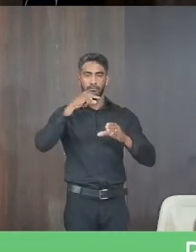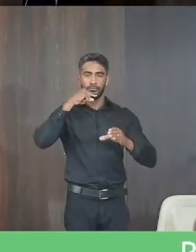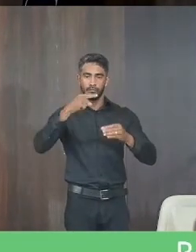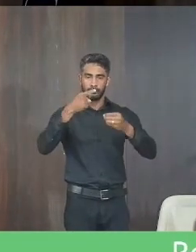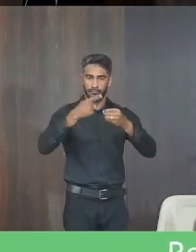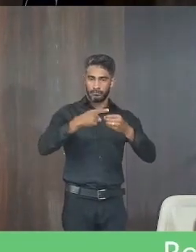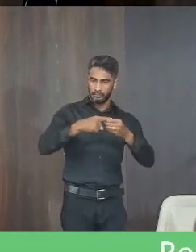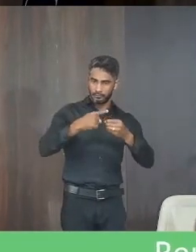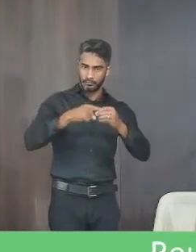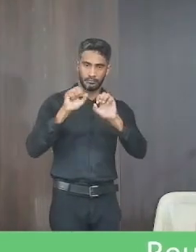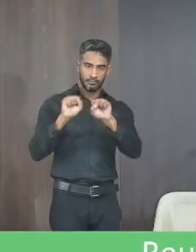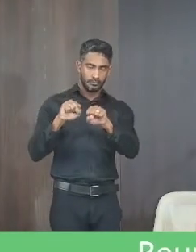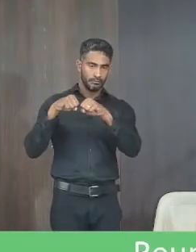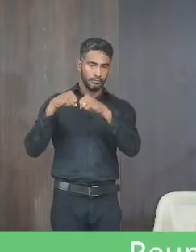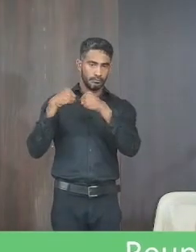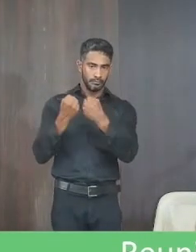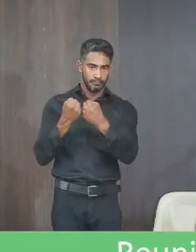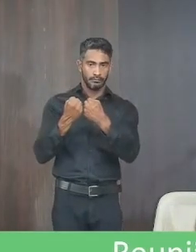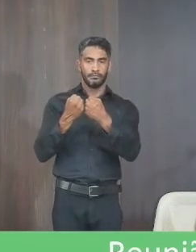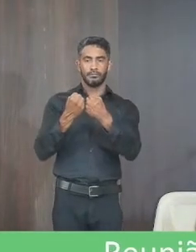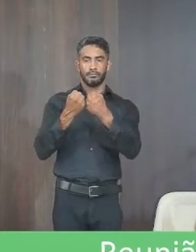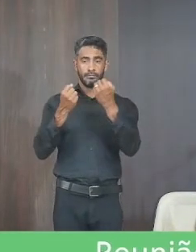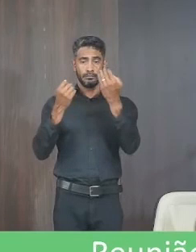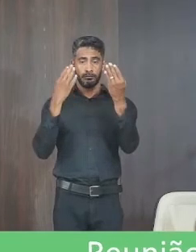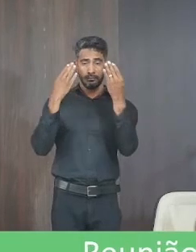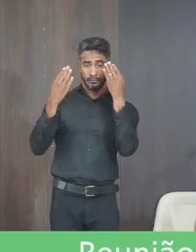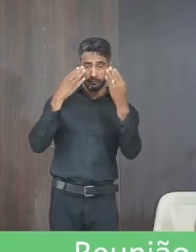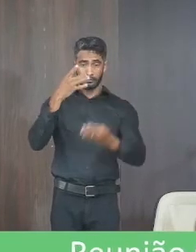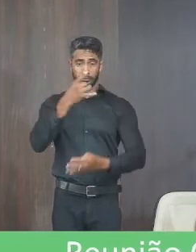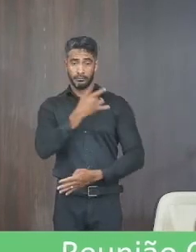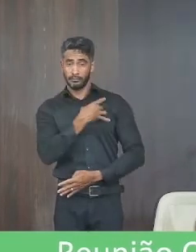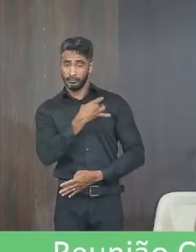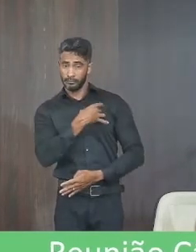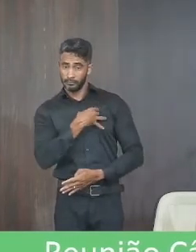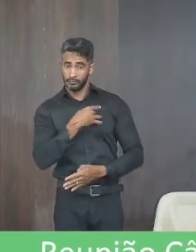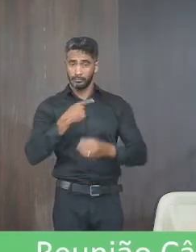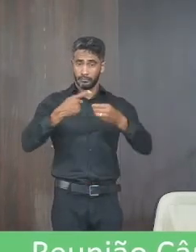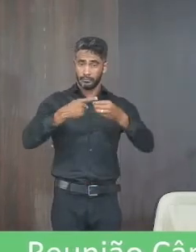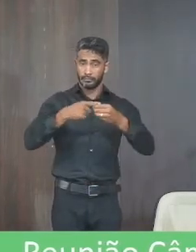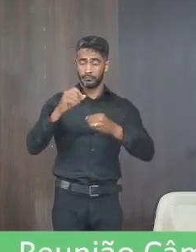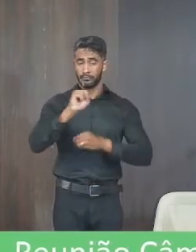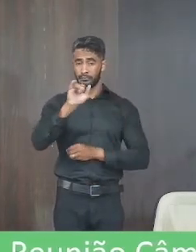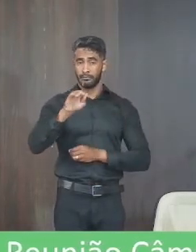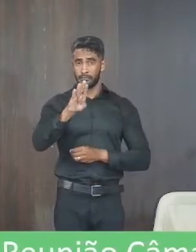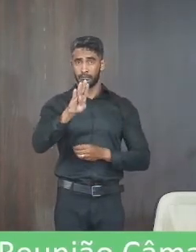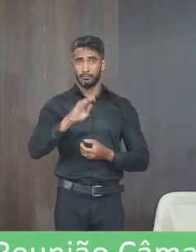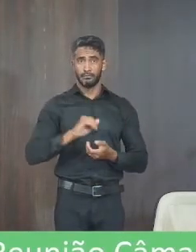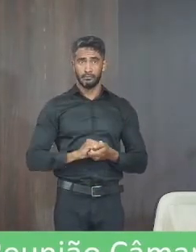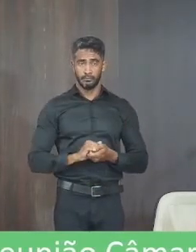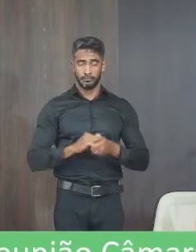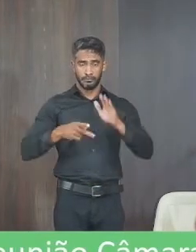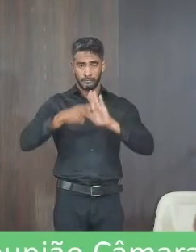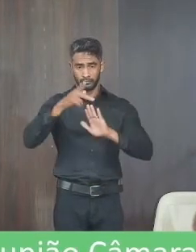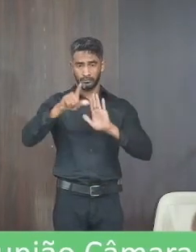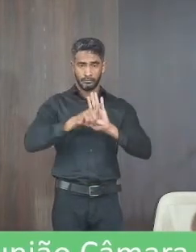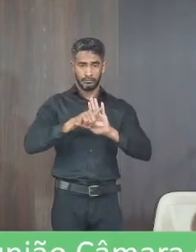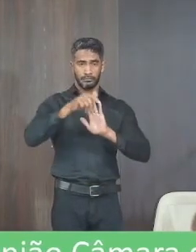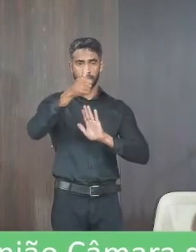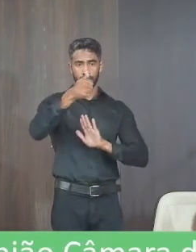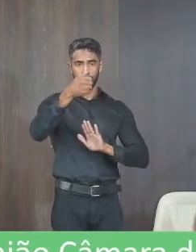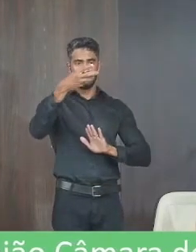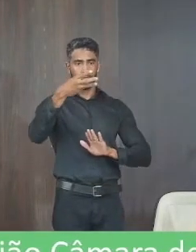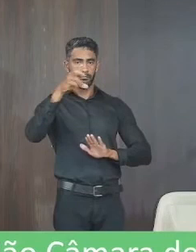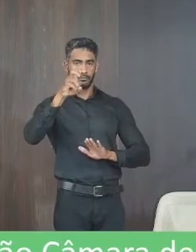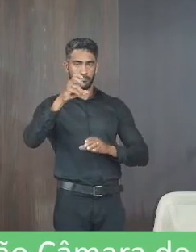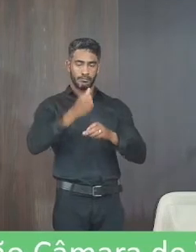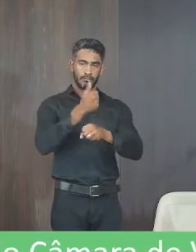municipal de combate à piscofobia no município de Janaúba Projeto de lei 135